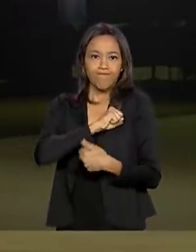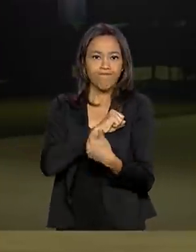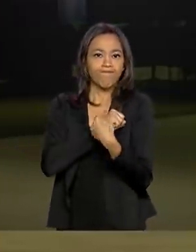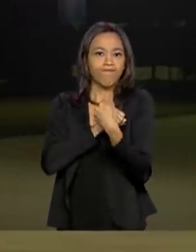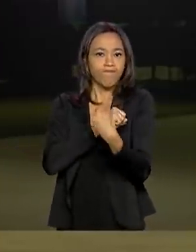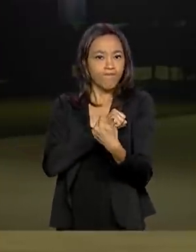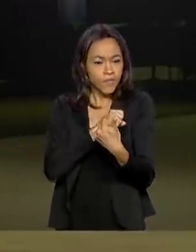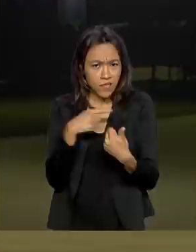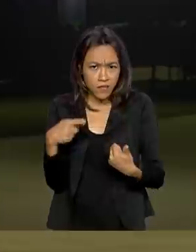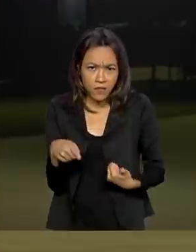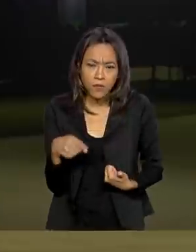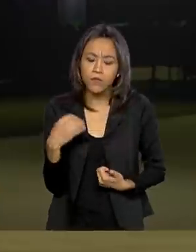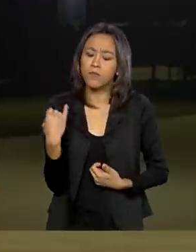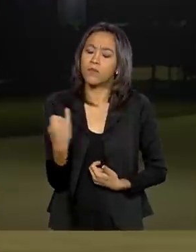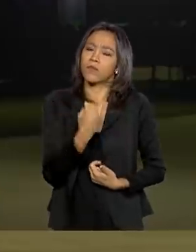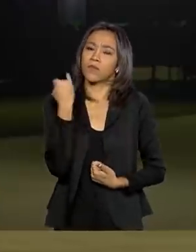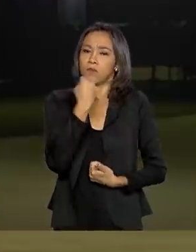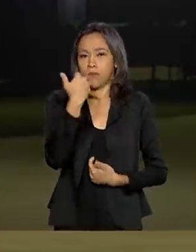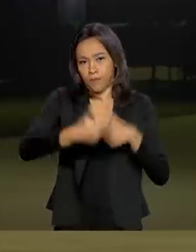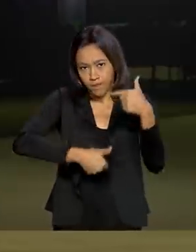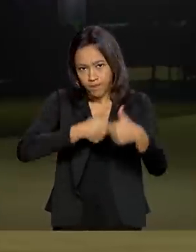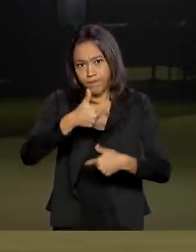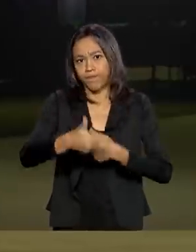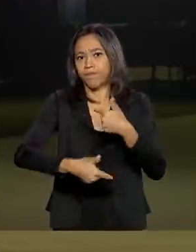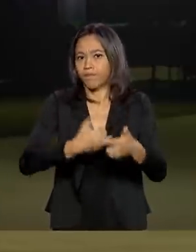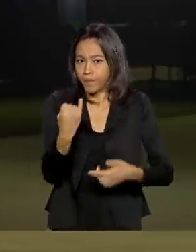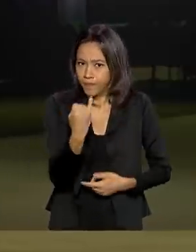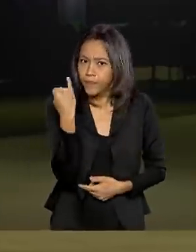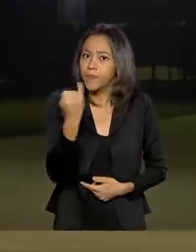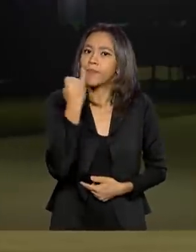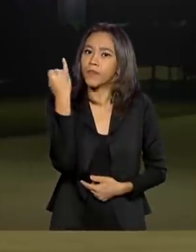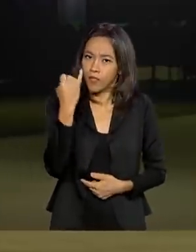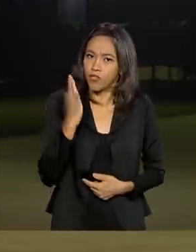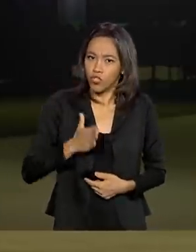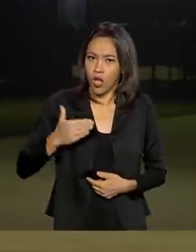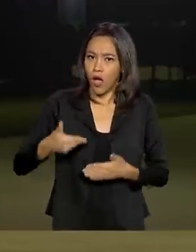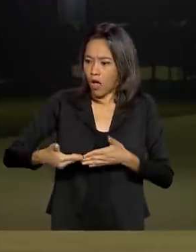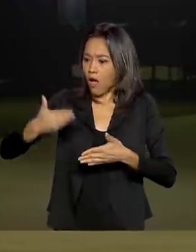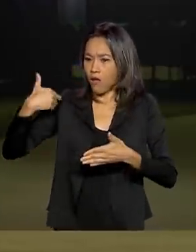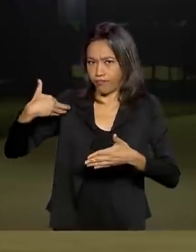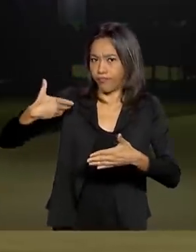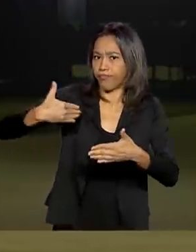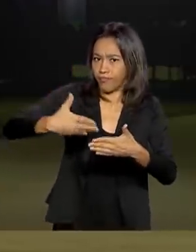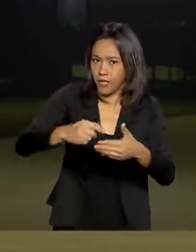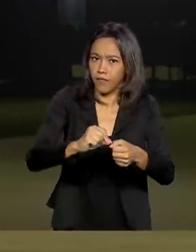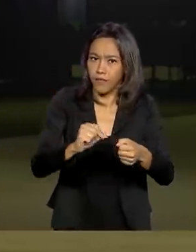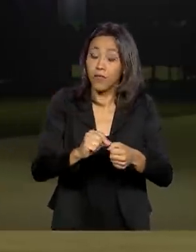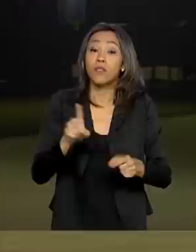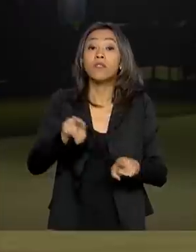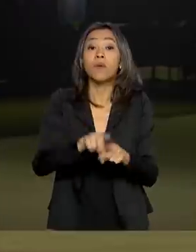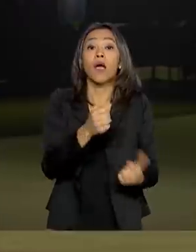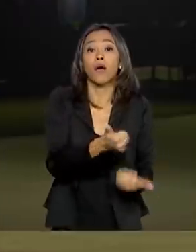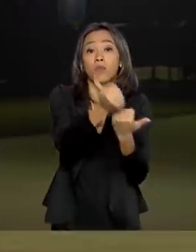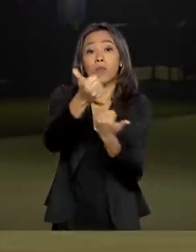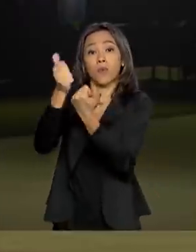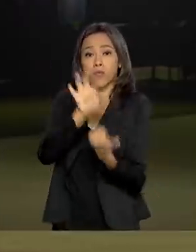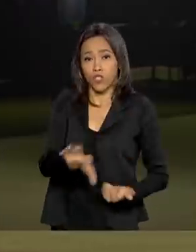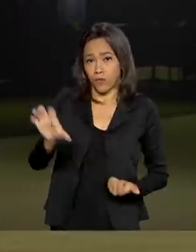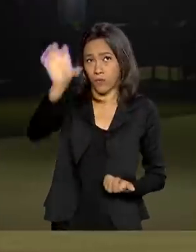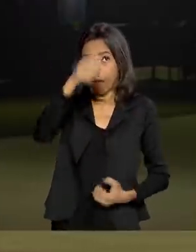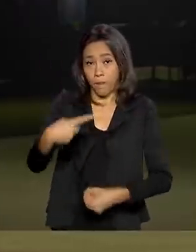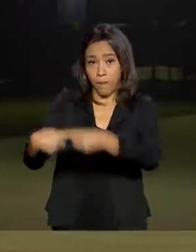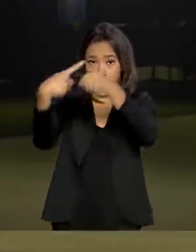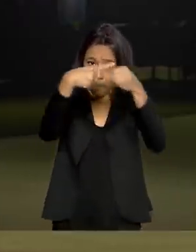esse é um trabalho importante que vem sendo feito, além também do suporte, né, a estados e municípios, nós